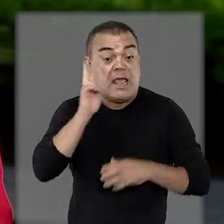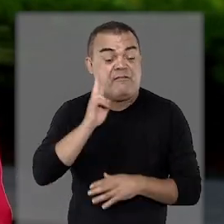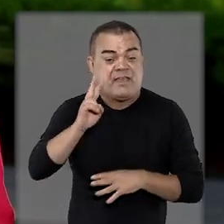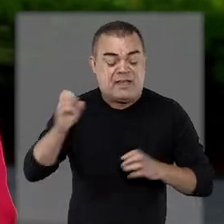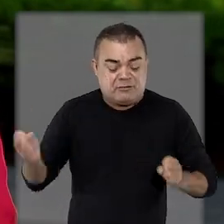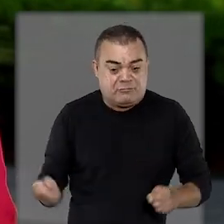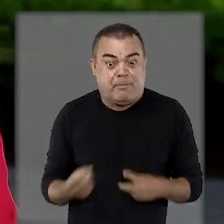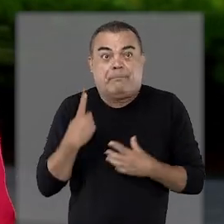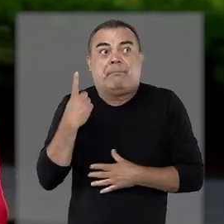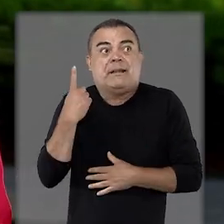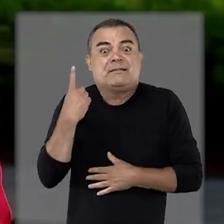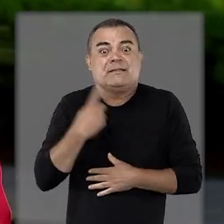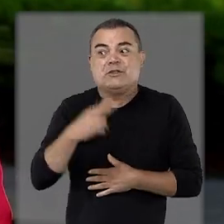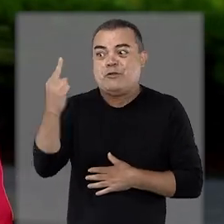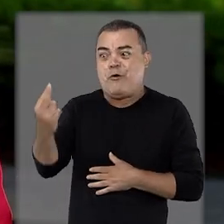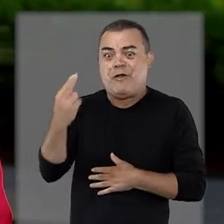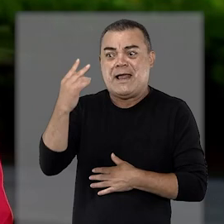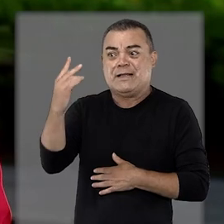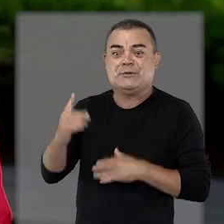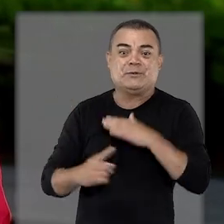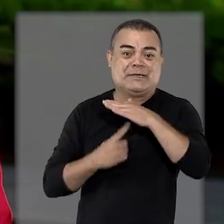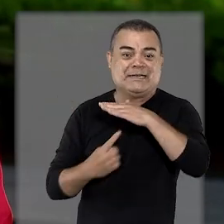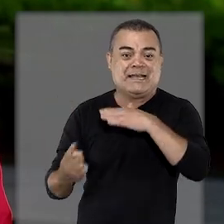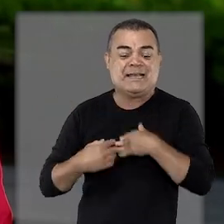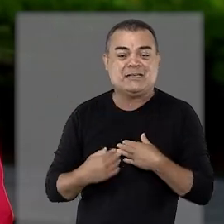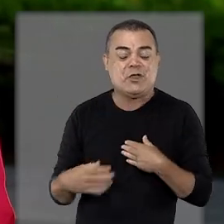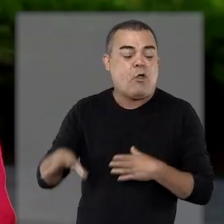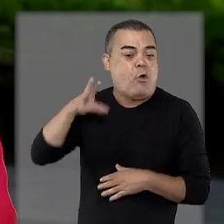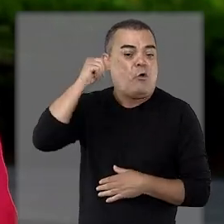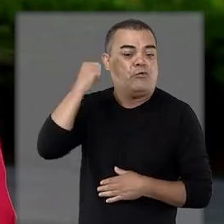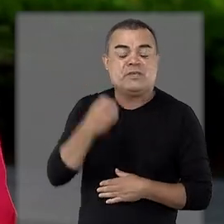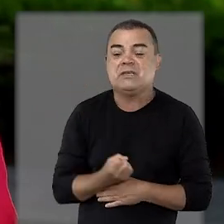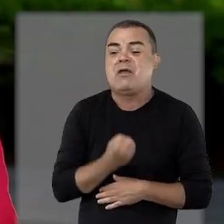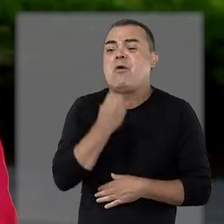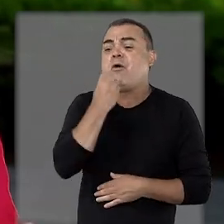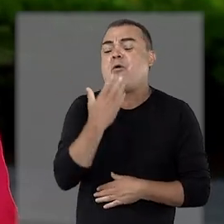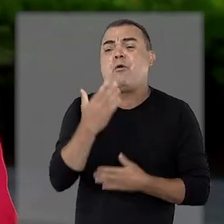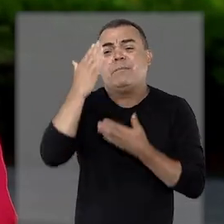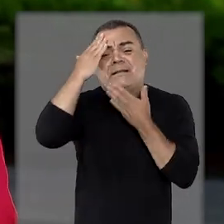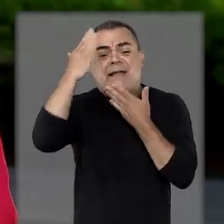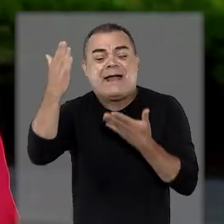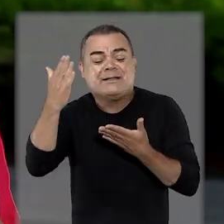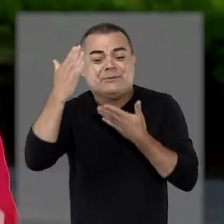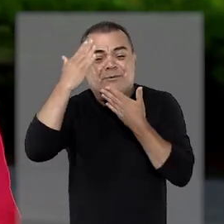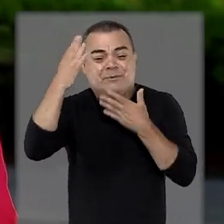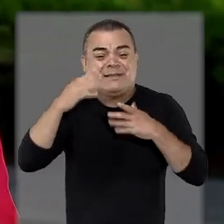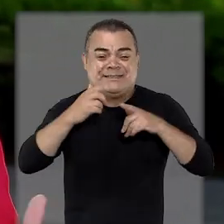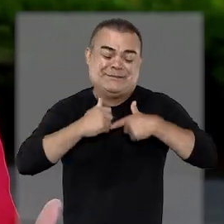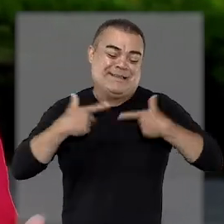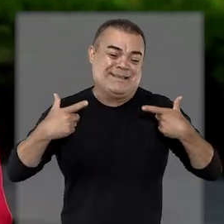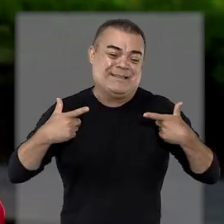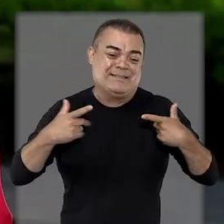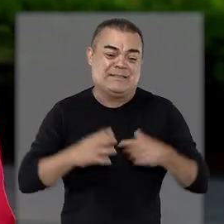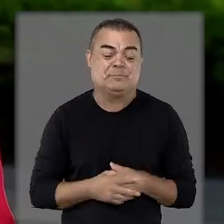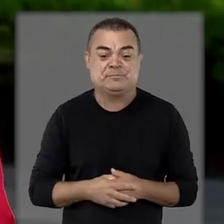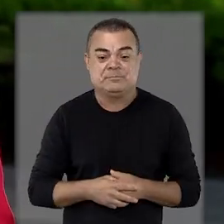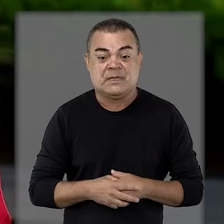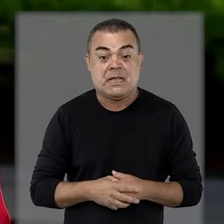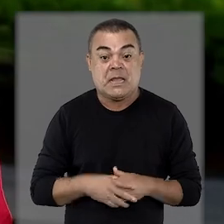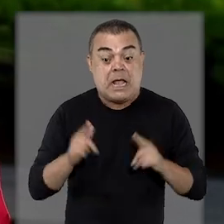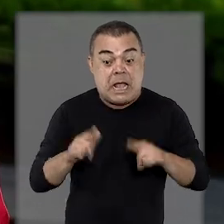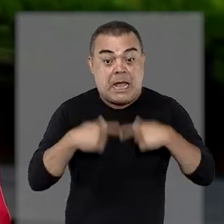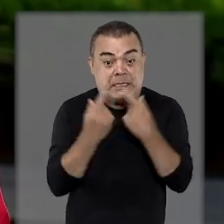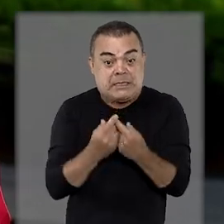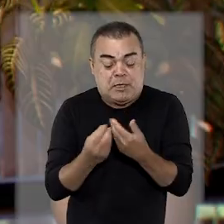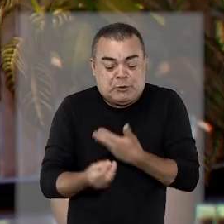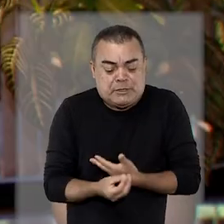é ver a surpresa no olhar do cliente, é ouvir muito obrigado, muito obrigada, sorridente. É muito